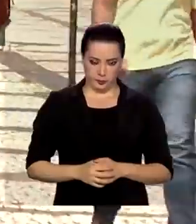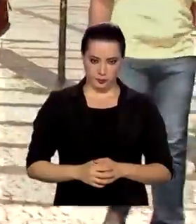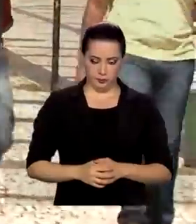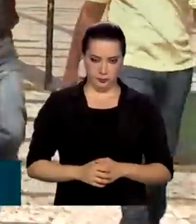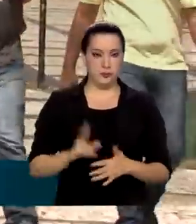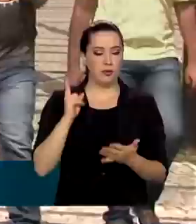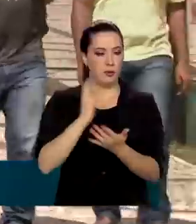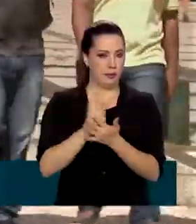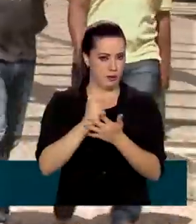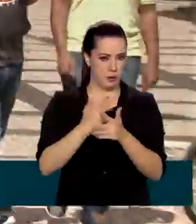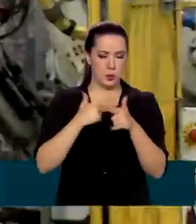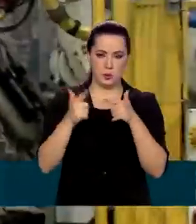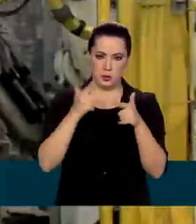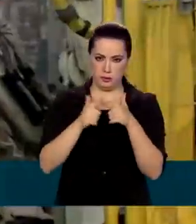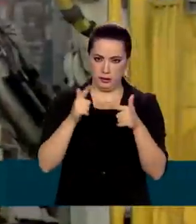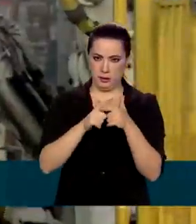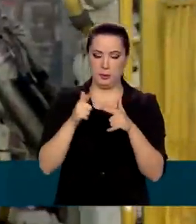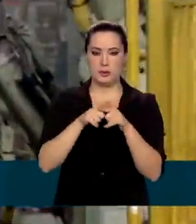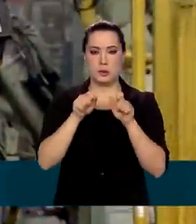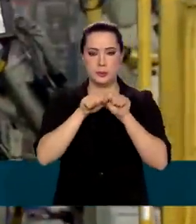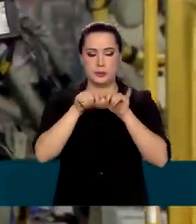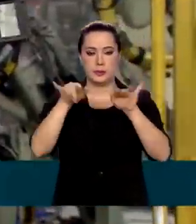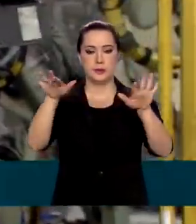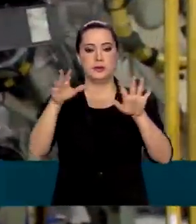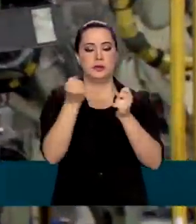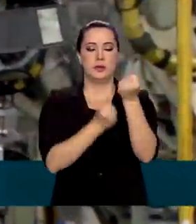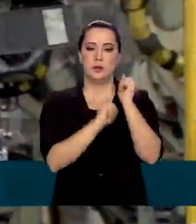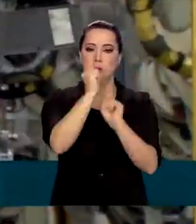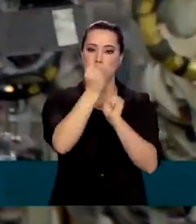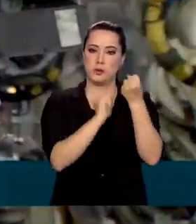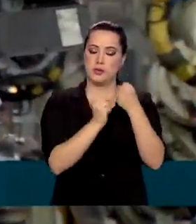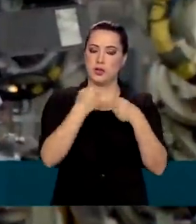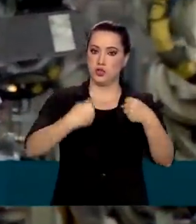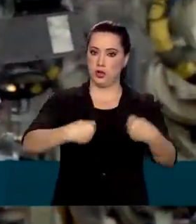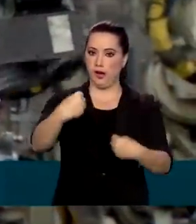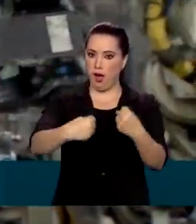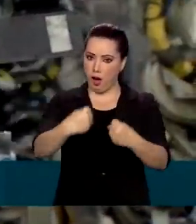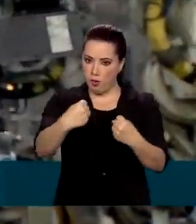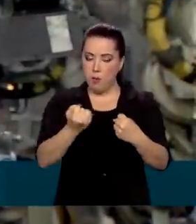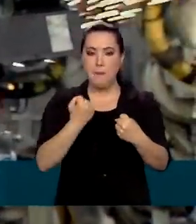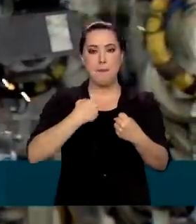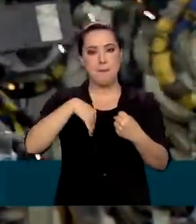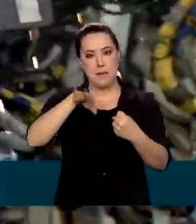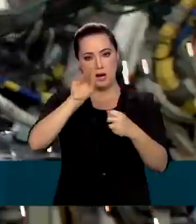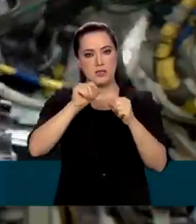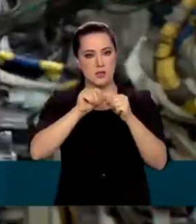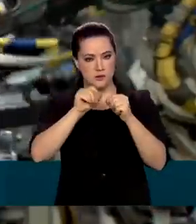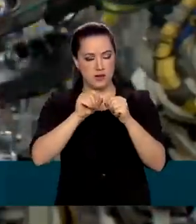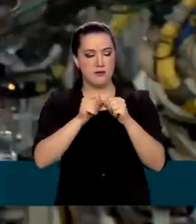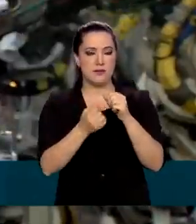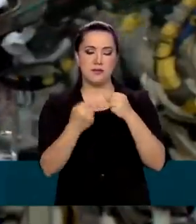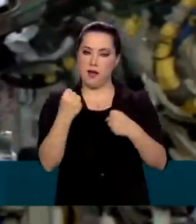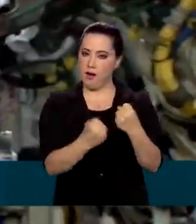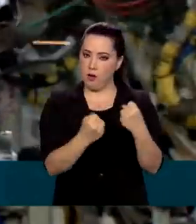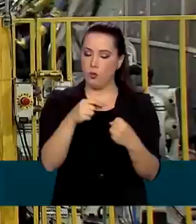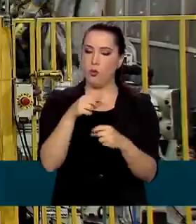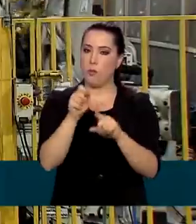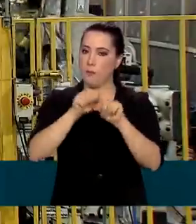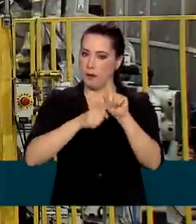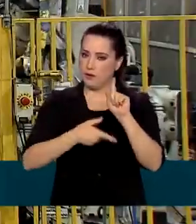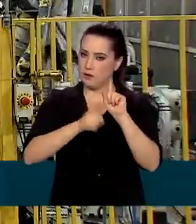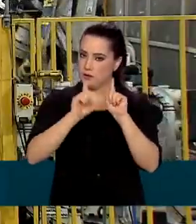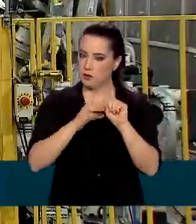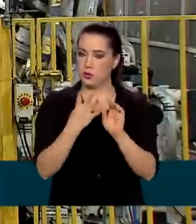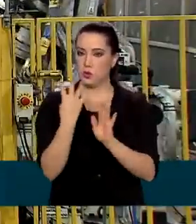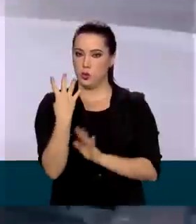impostos pela pandemia, a indústria automobilística produziu mais automóveis no mês passado, aumento